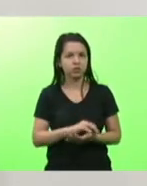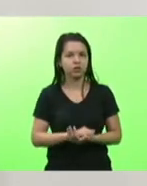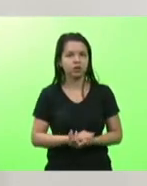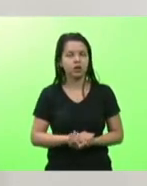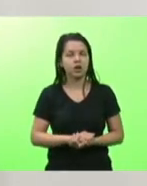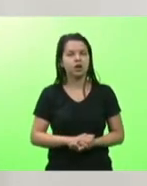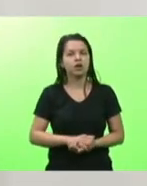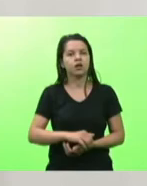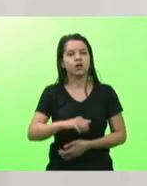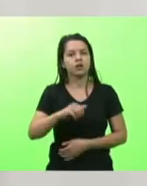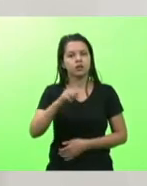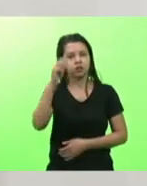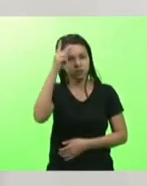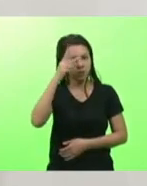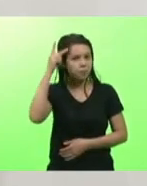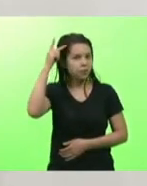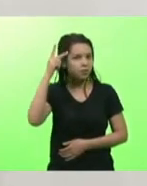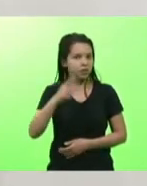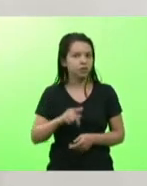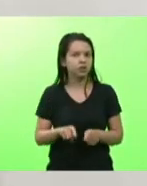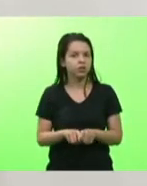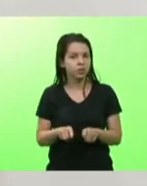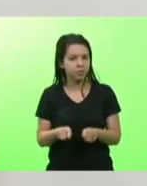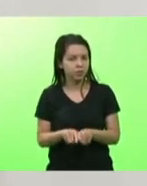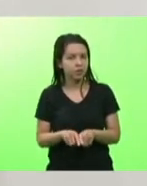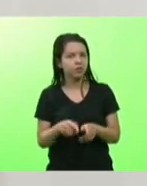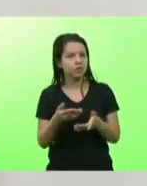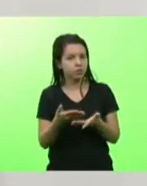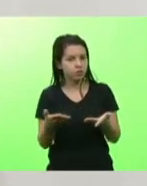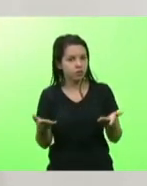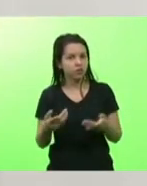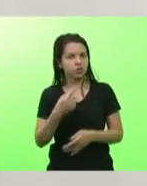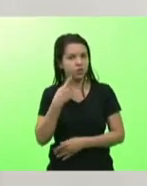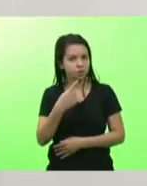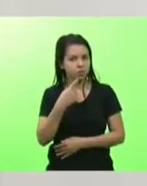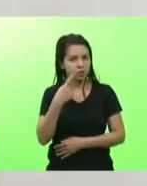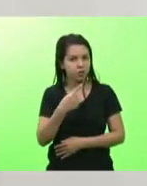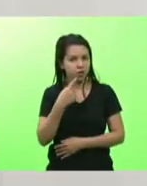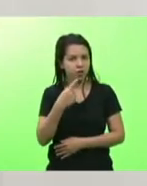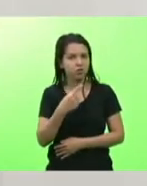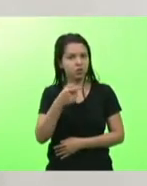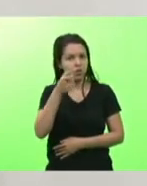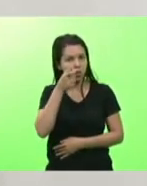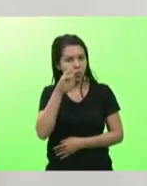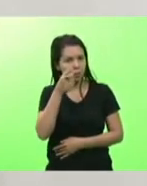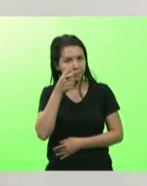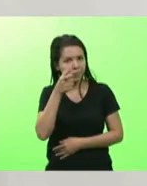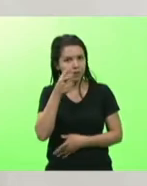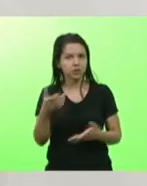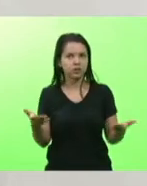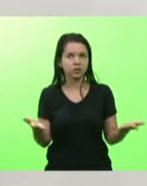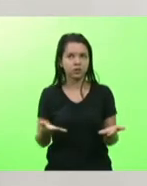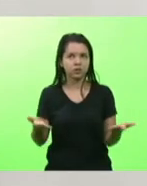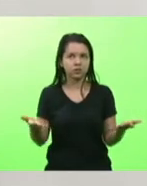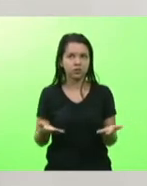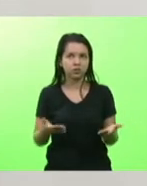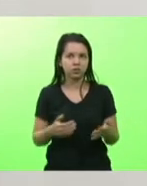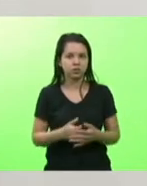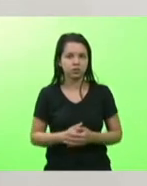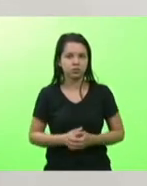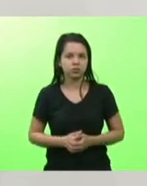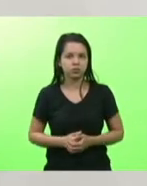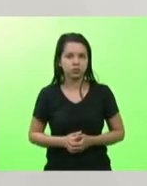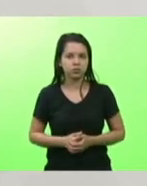Paula da Silva Paulinha senhores deputados aqueles que nos acompanham hoje pela